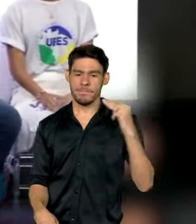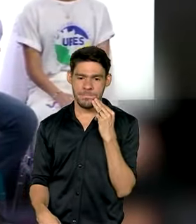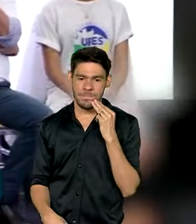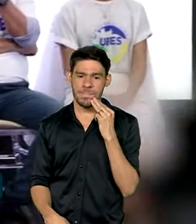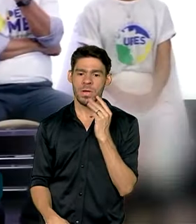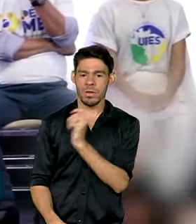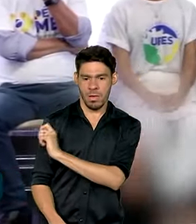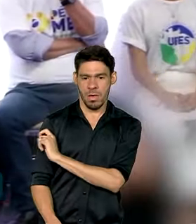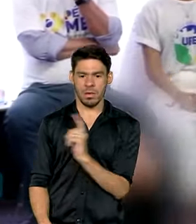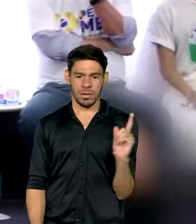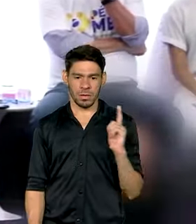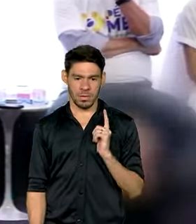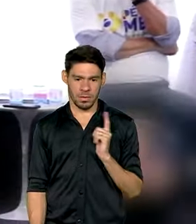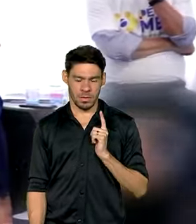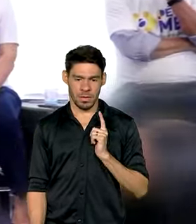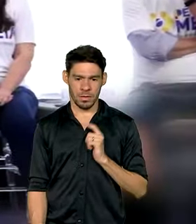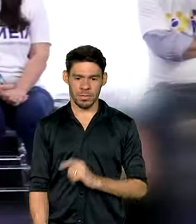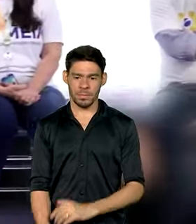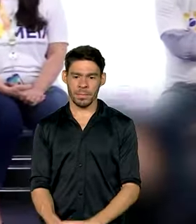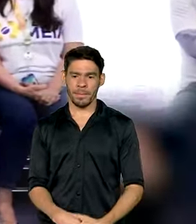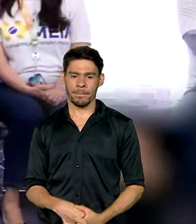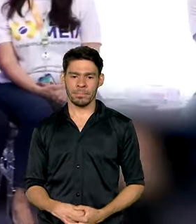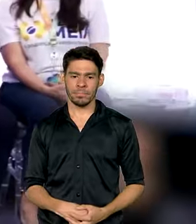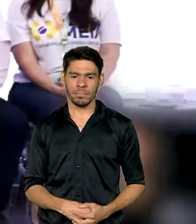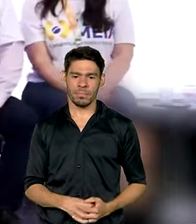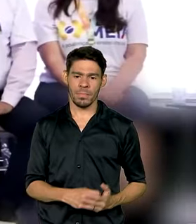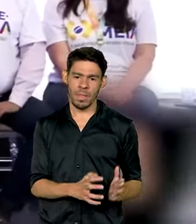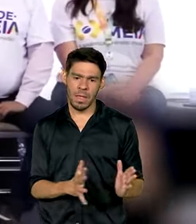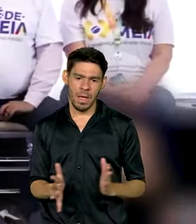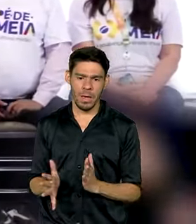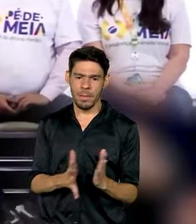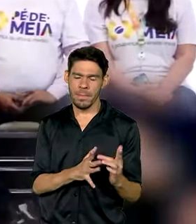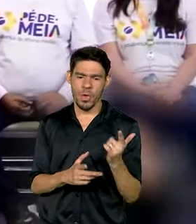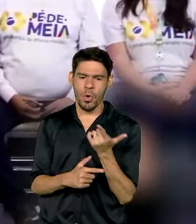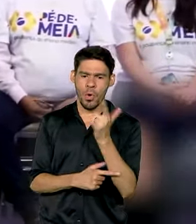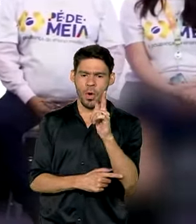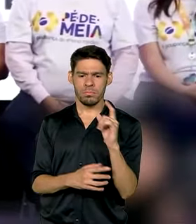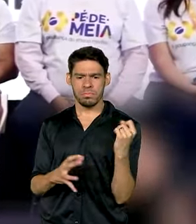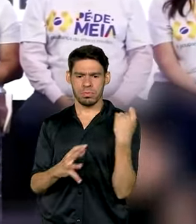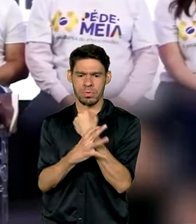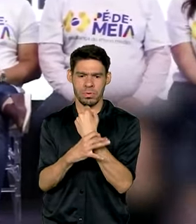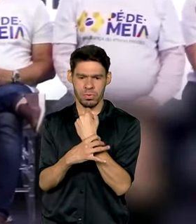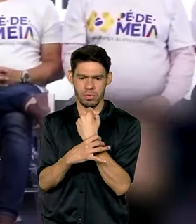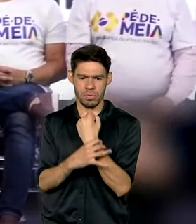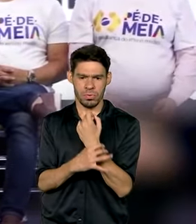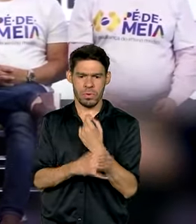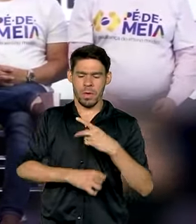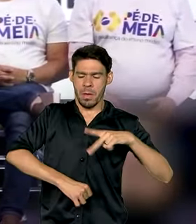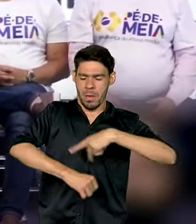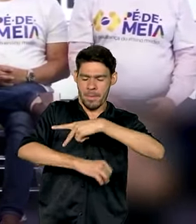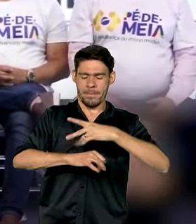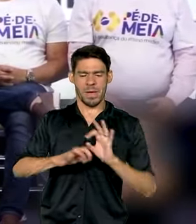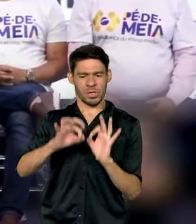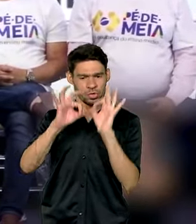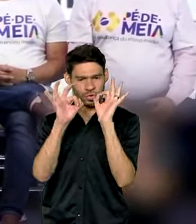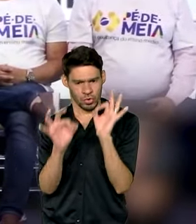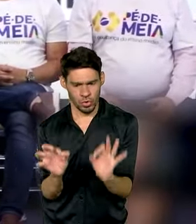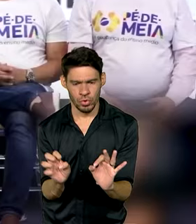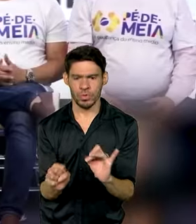há outro caminho de uma nação para que a gente possa garantir um país justo, com